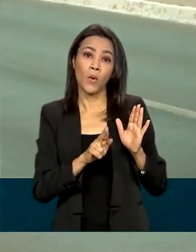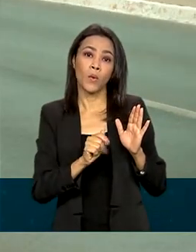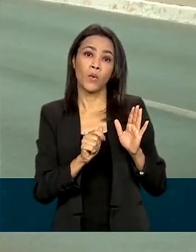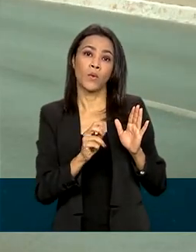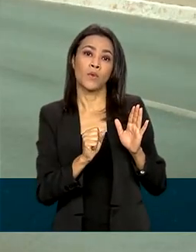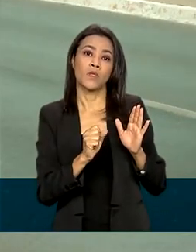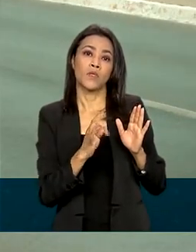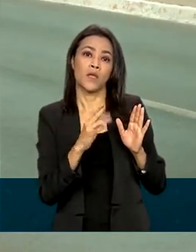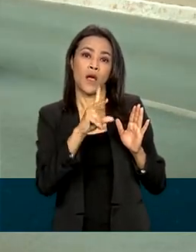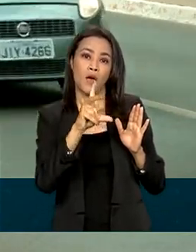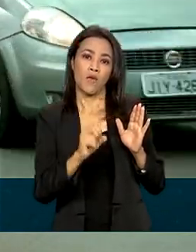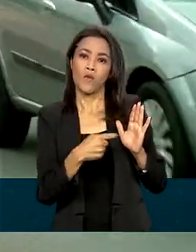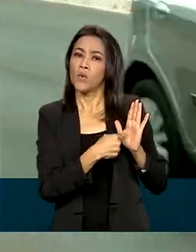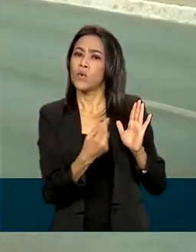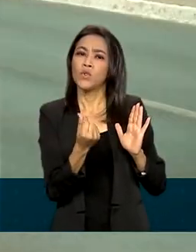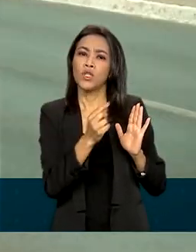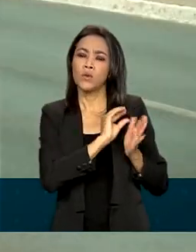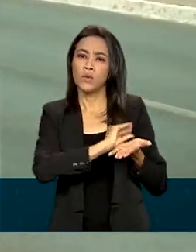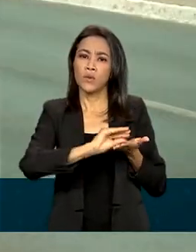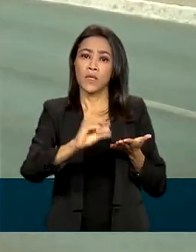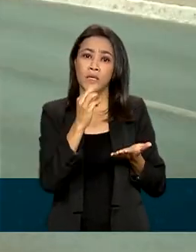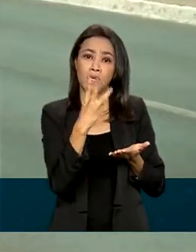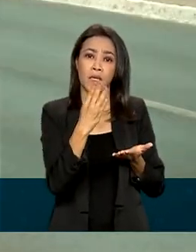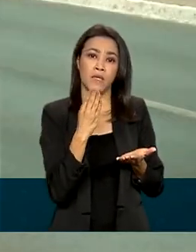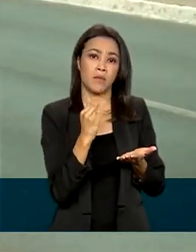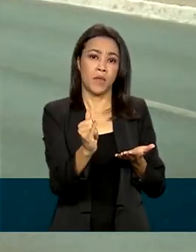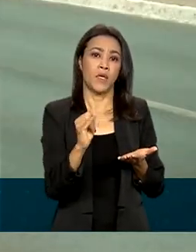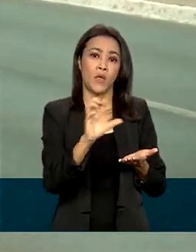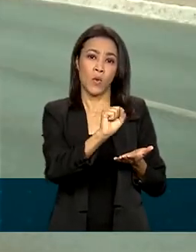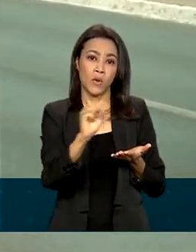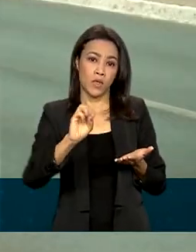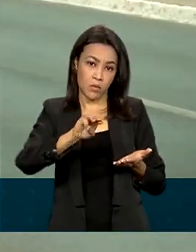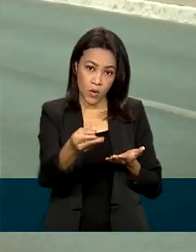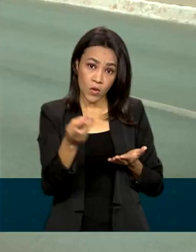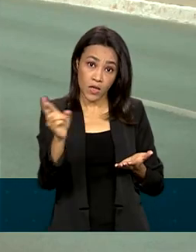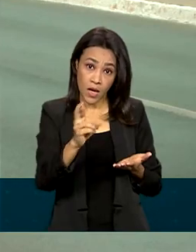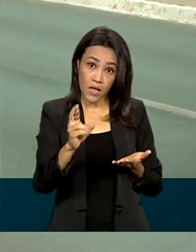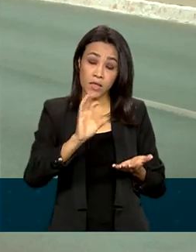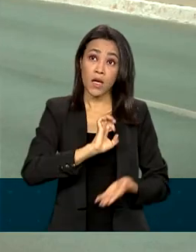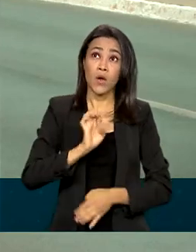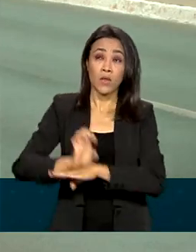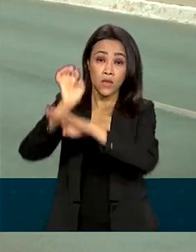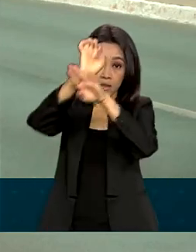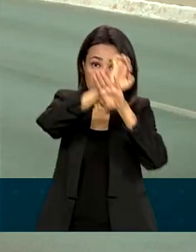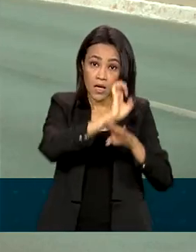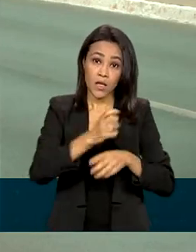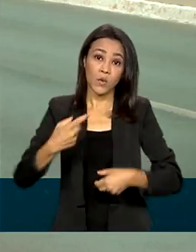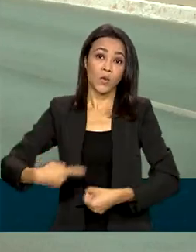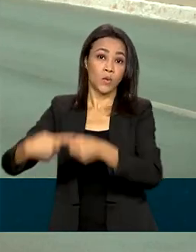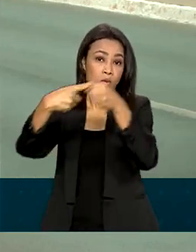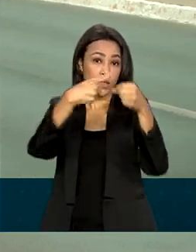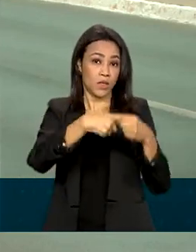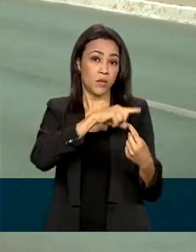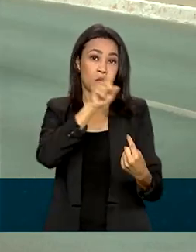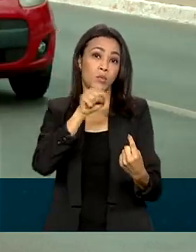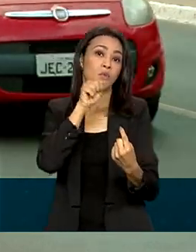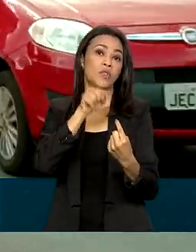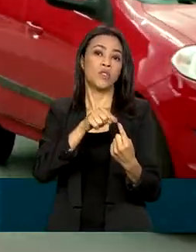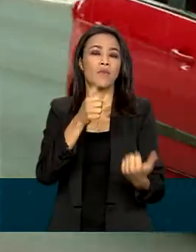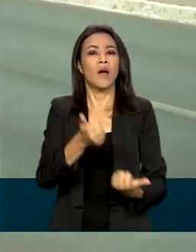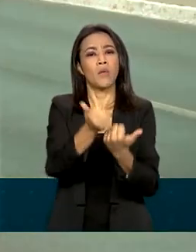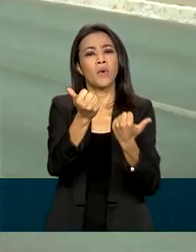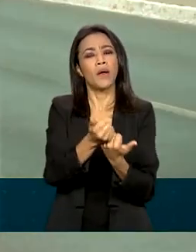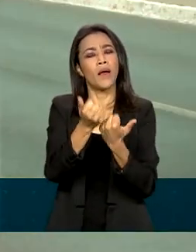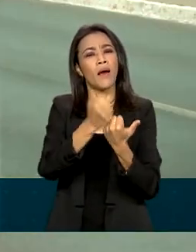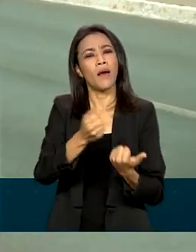A lei destina 3 bilhões e 800 milhões de reais a estados e municípios. A ideia é apoiar atividades